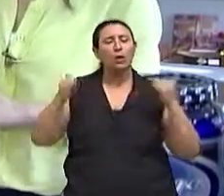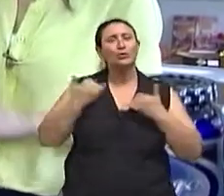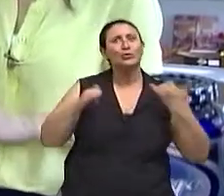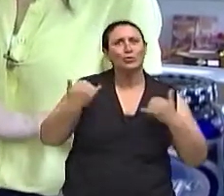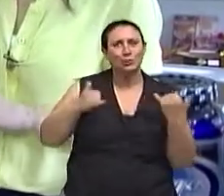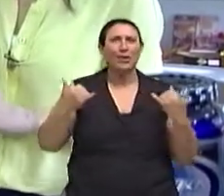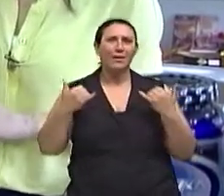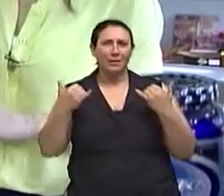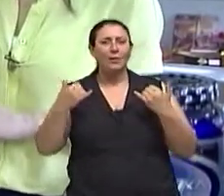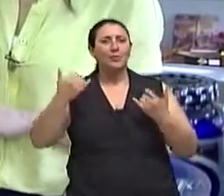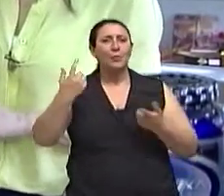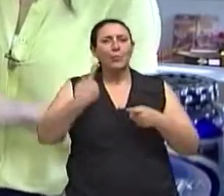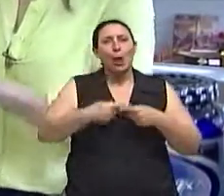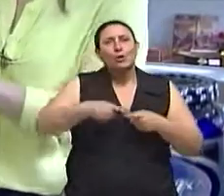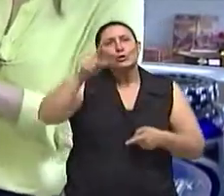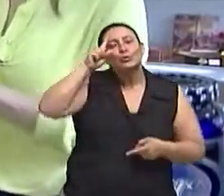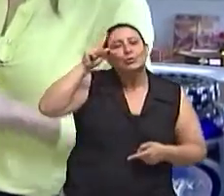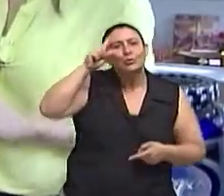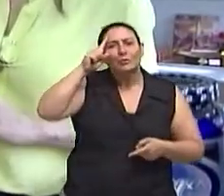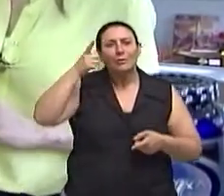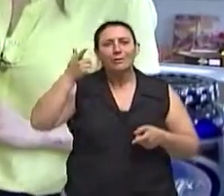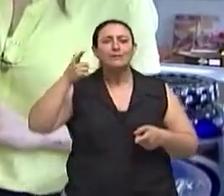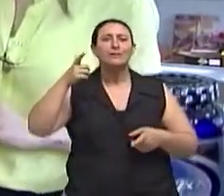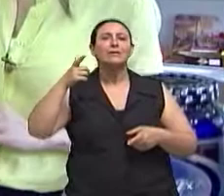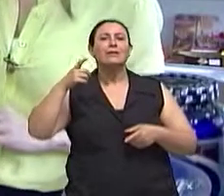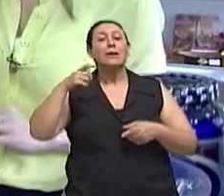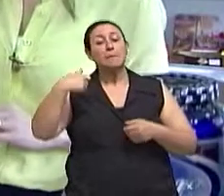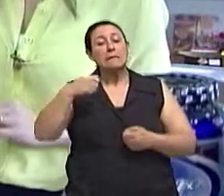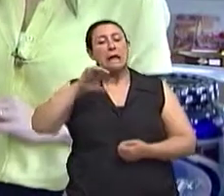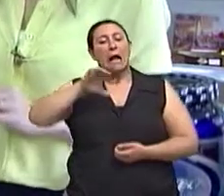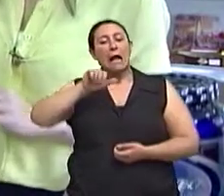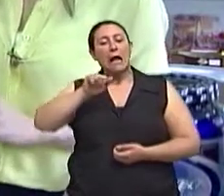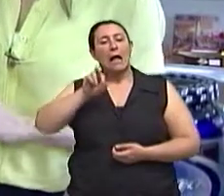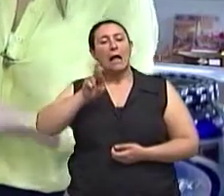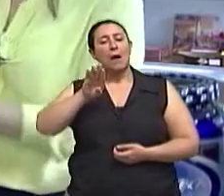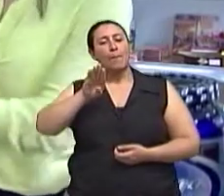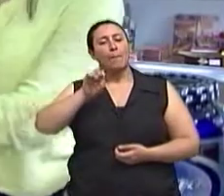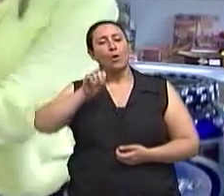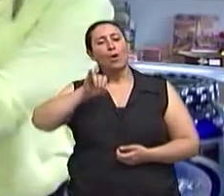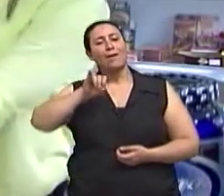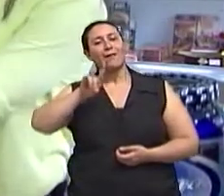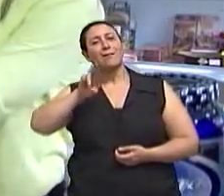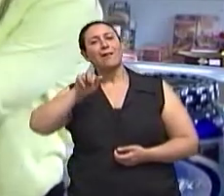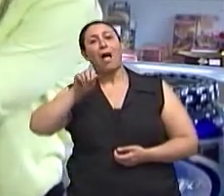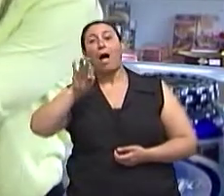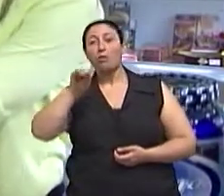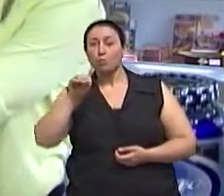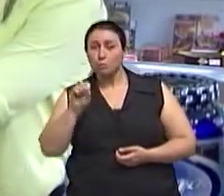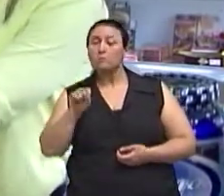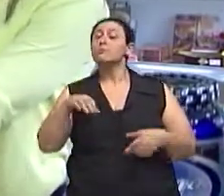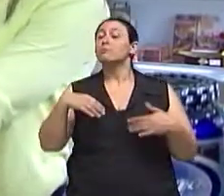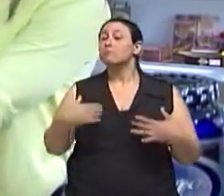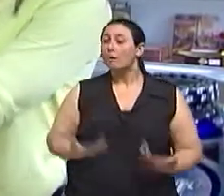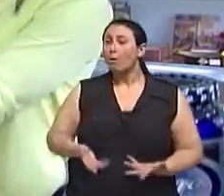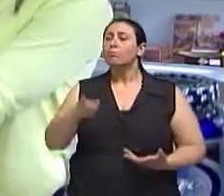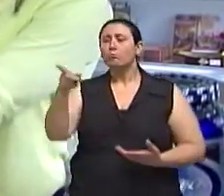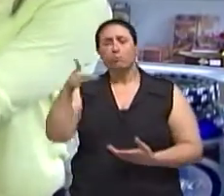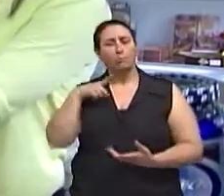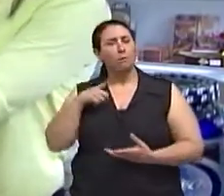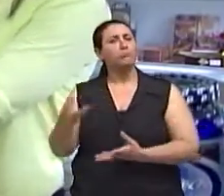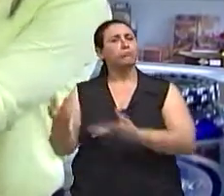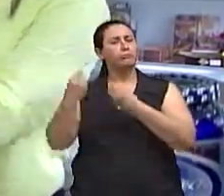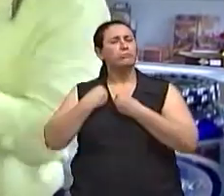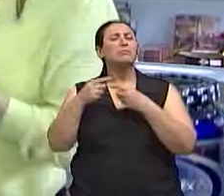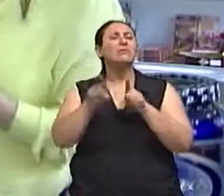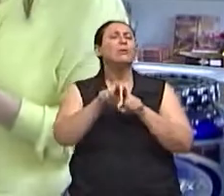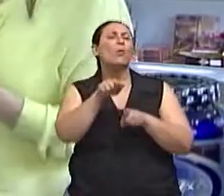contínua durante o dia, derivado de carboidrato. Temos uma gordura que nós não produzimos endogenamente, não